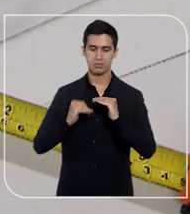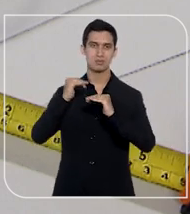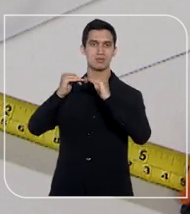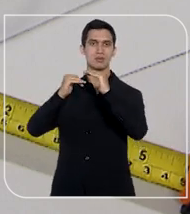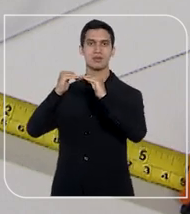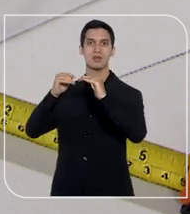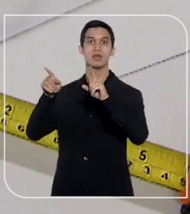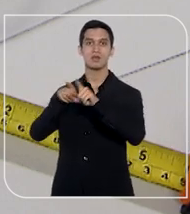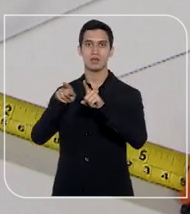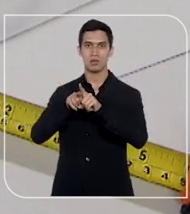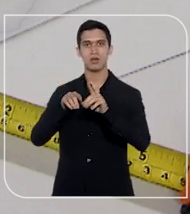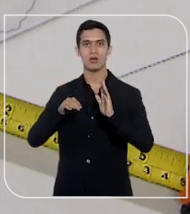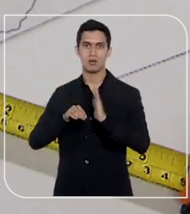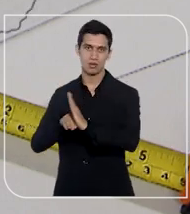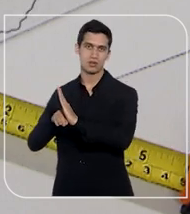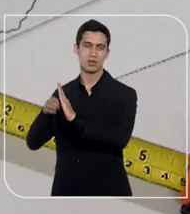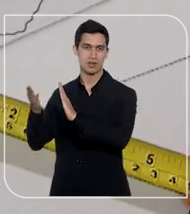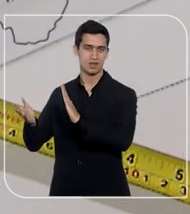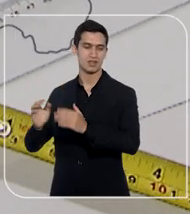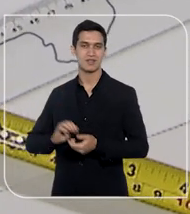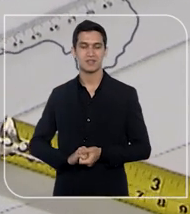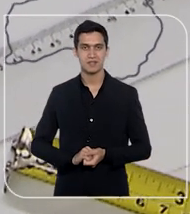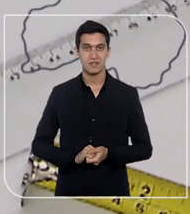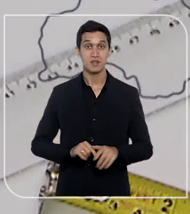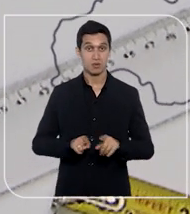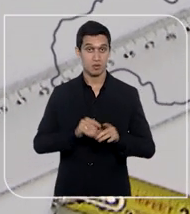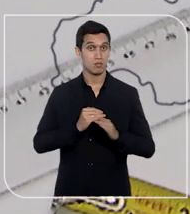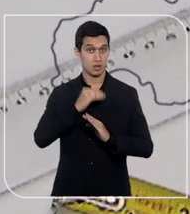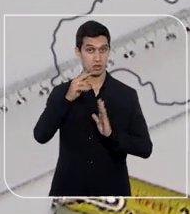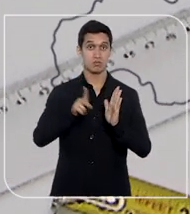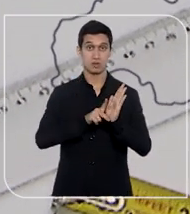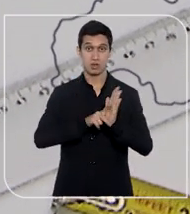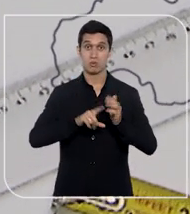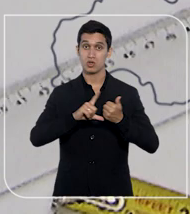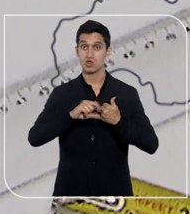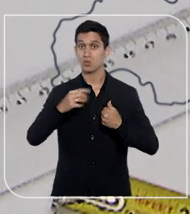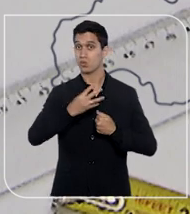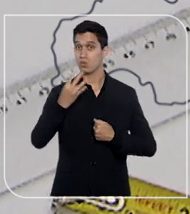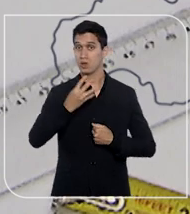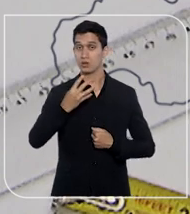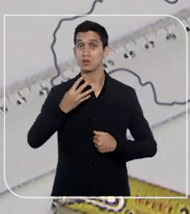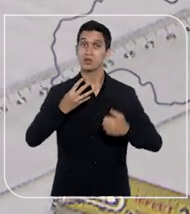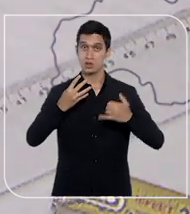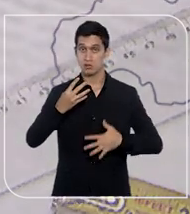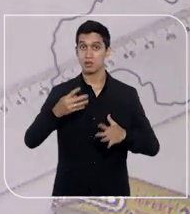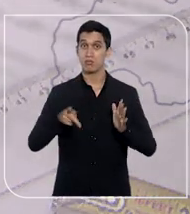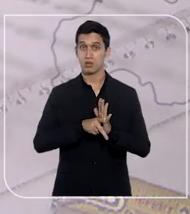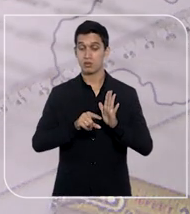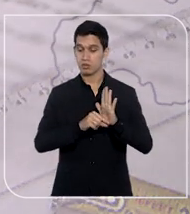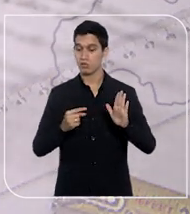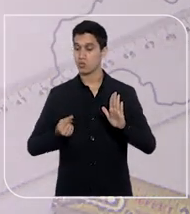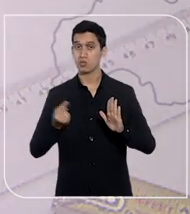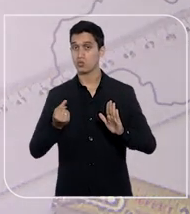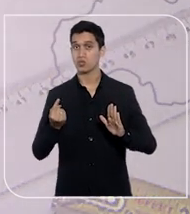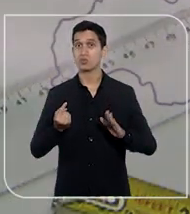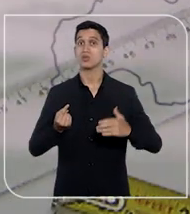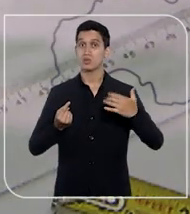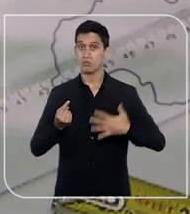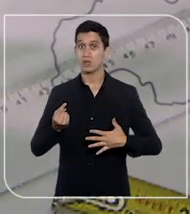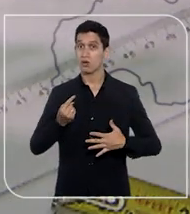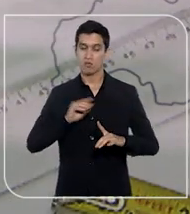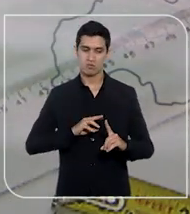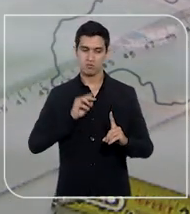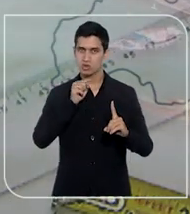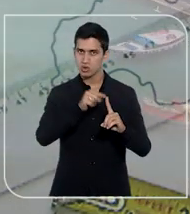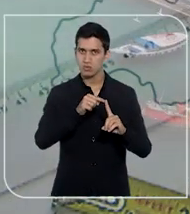concessão de asilo político. E além dos princípios, o artigo 4º traz em seu parágrafo único um objetivo